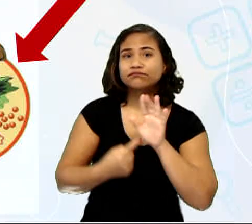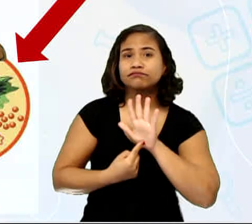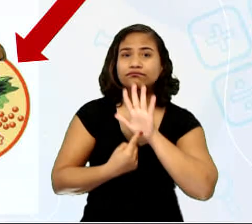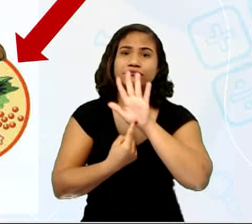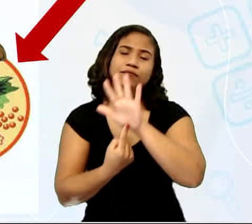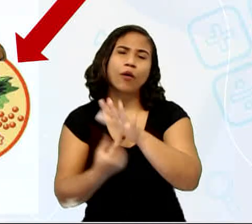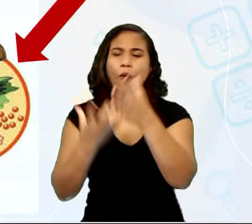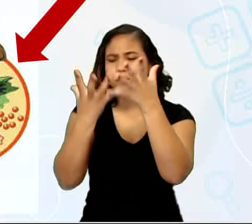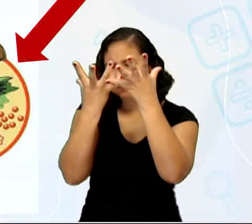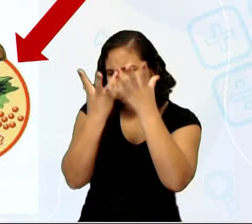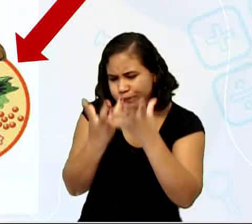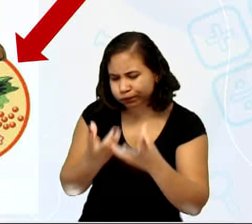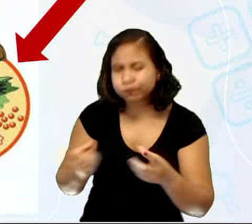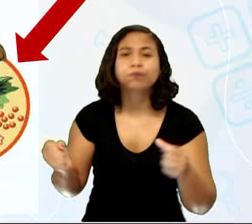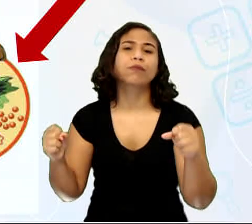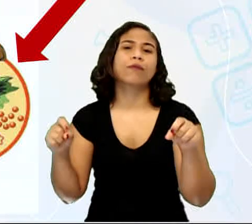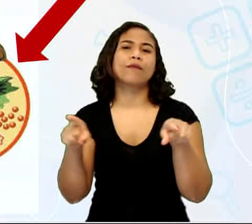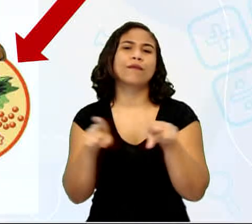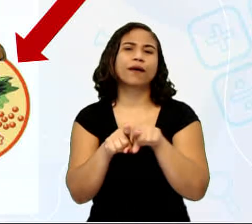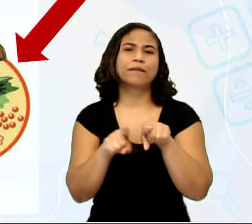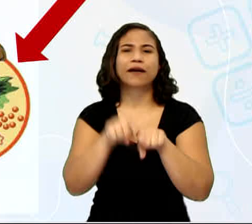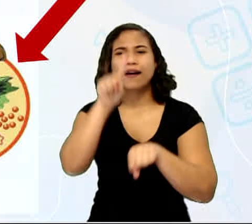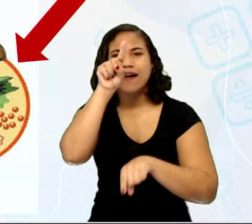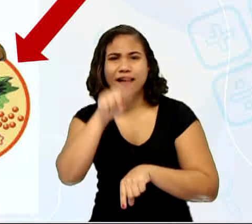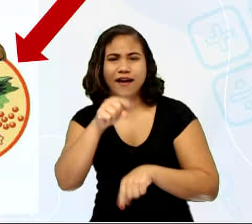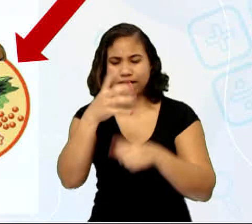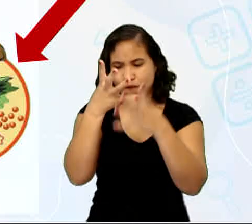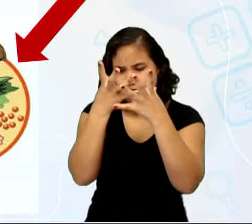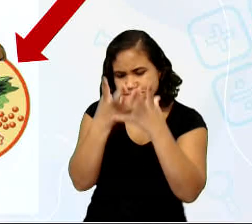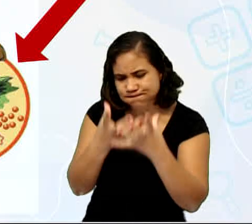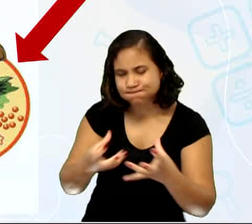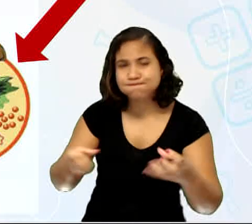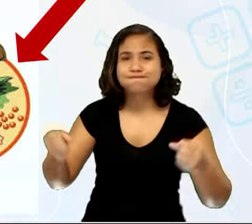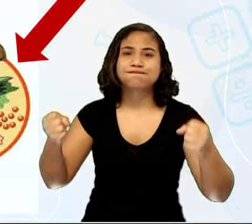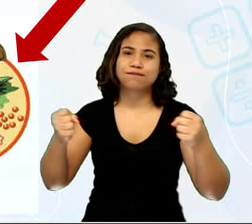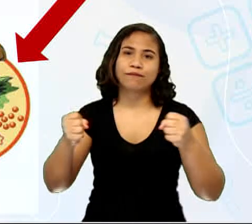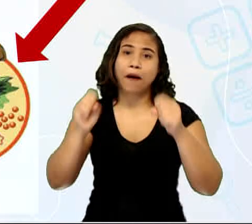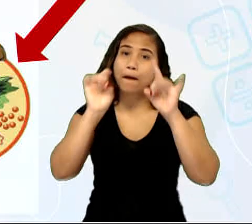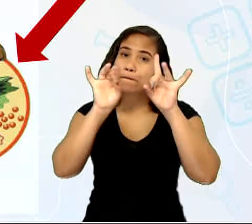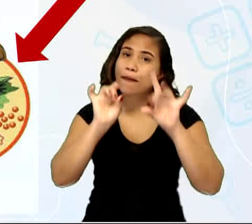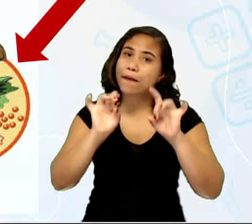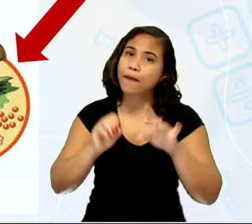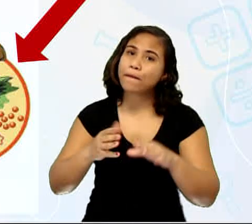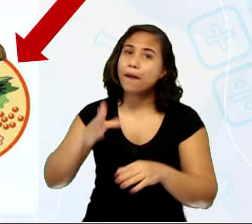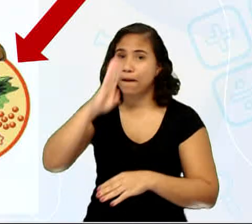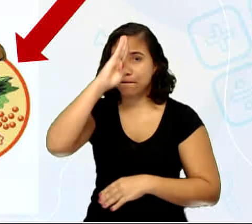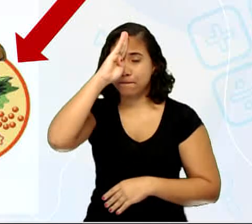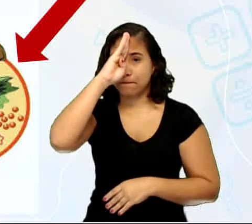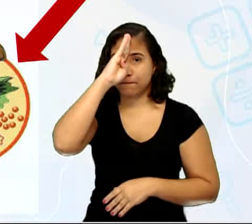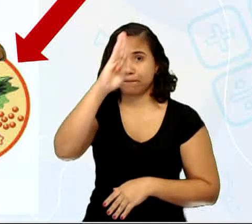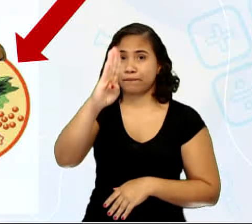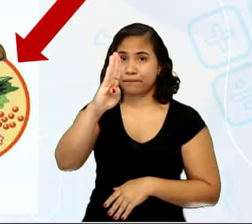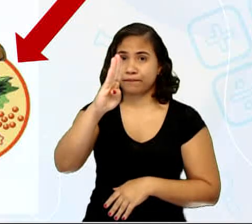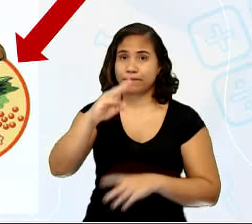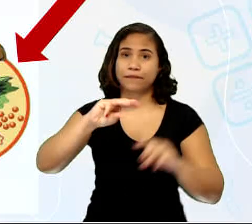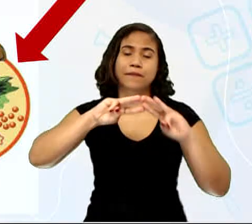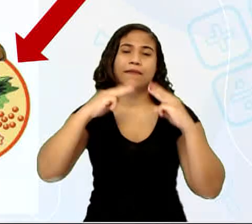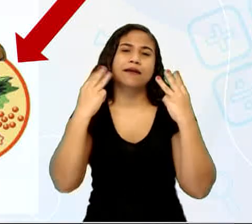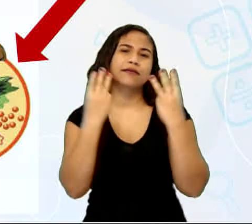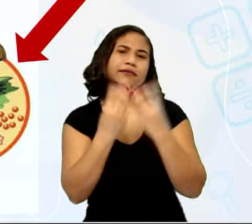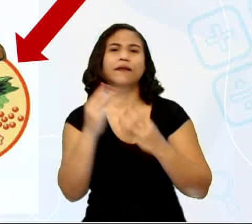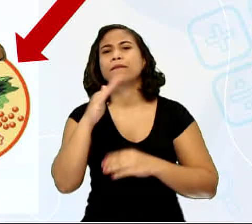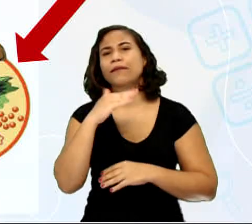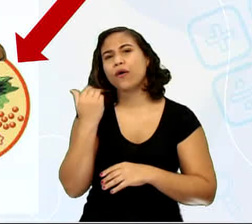decompositores, que são aqueles que decompõem, em especial, a matéria morta,